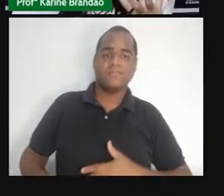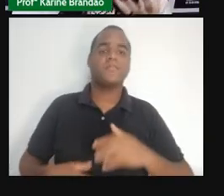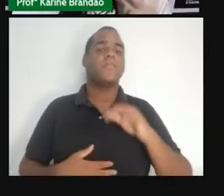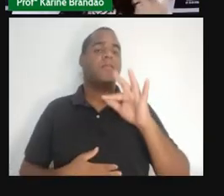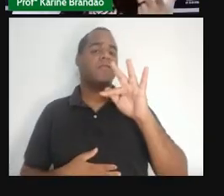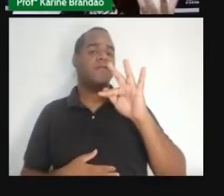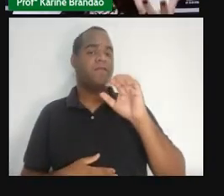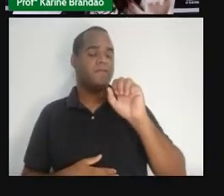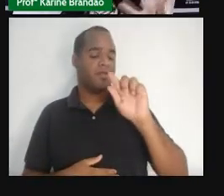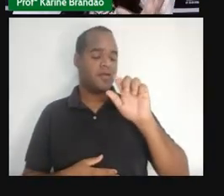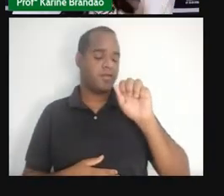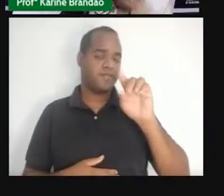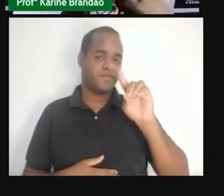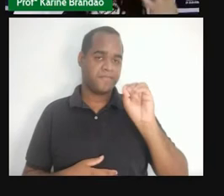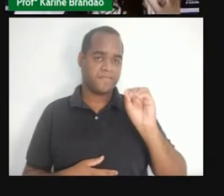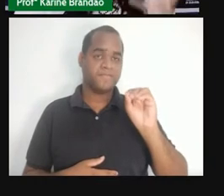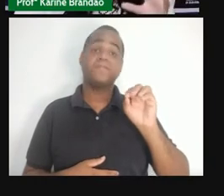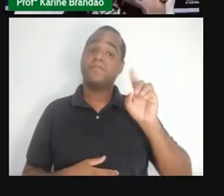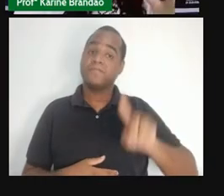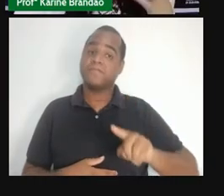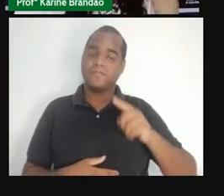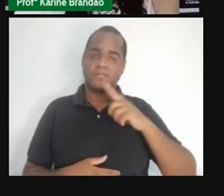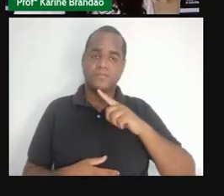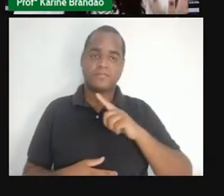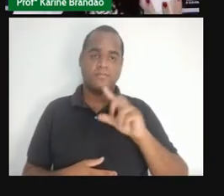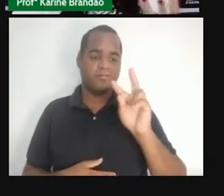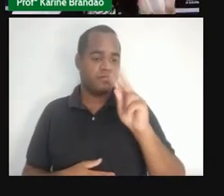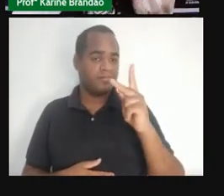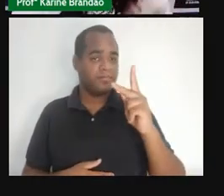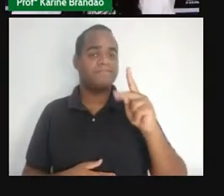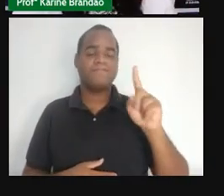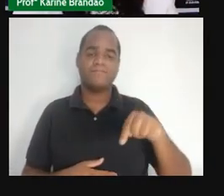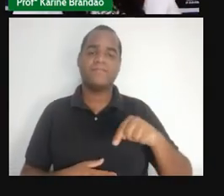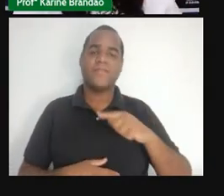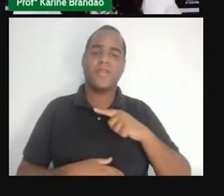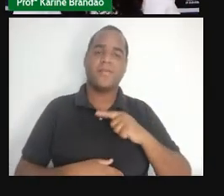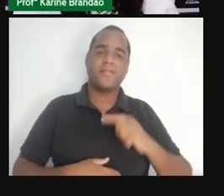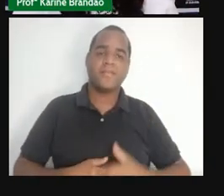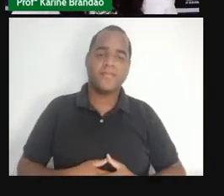chamadas hepatites, porque vão atacar esse sistema hepático, tá?